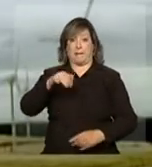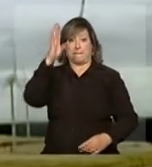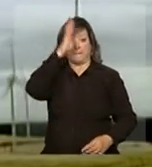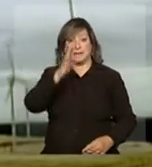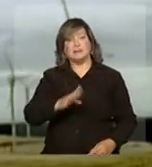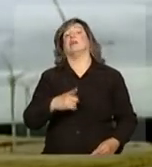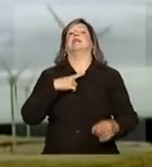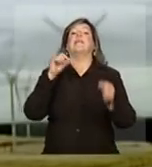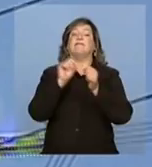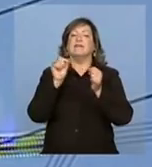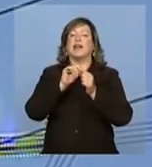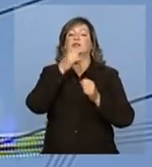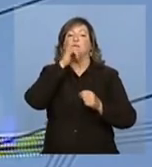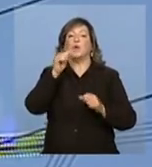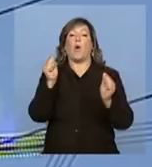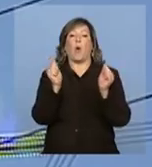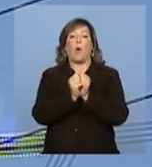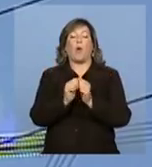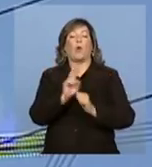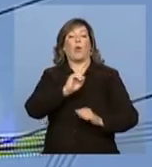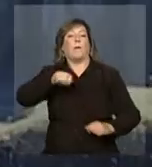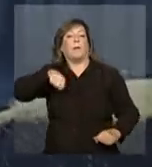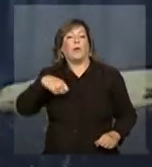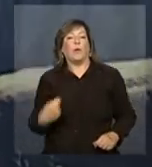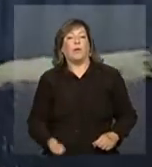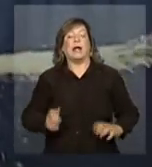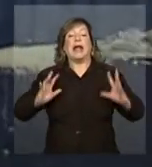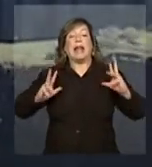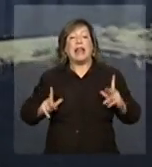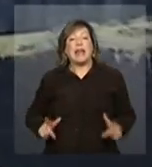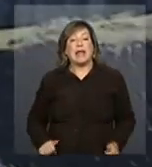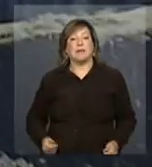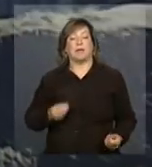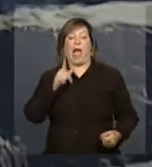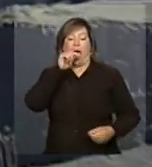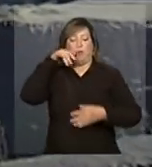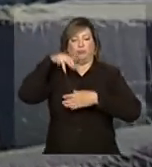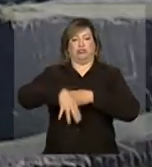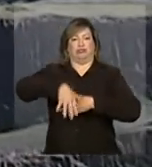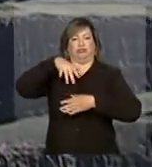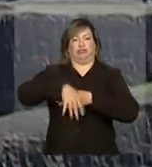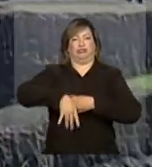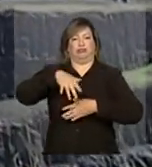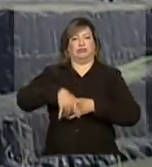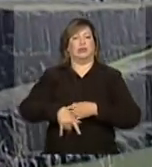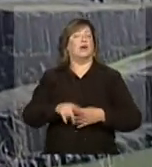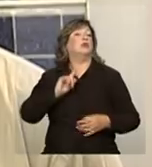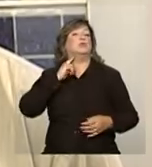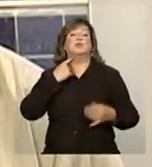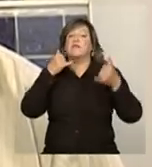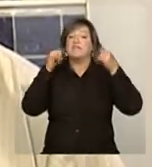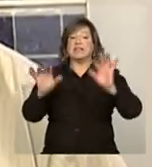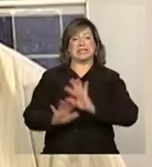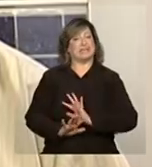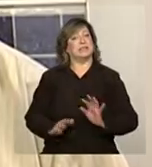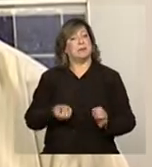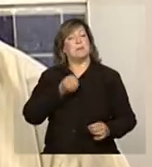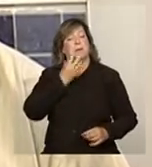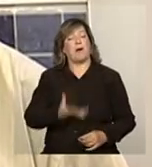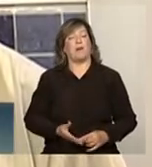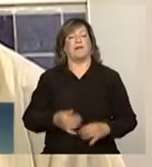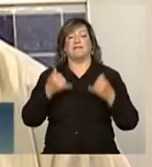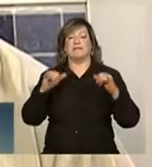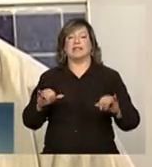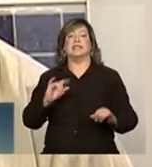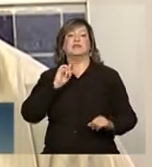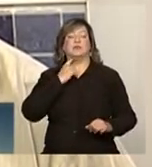tem uma matriz